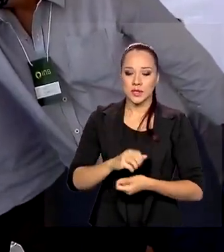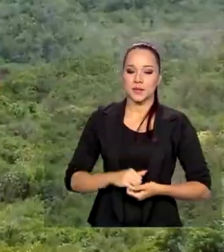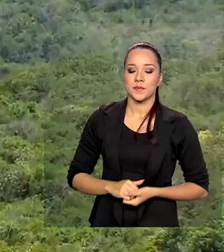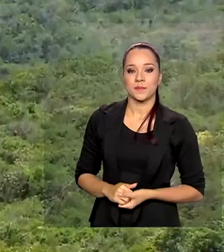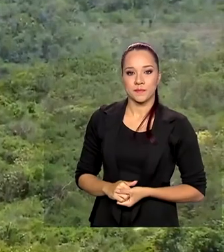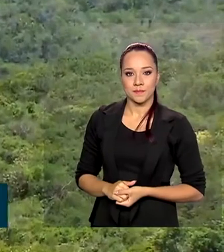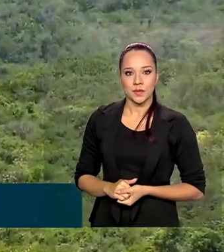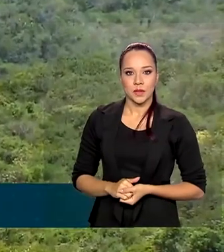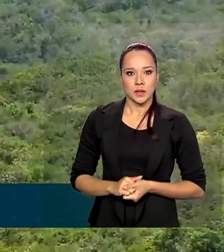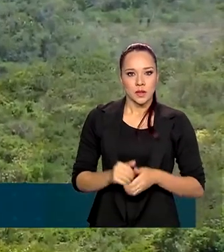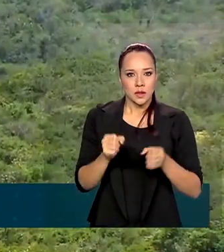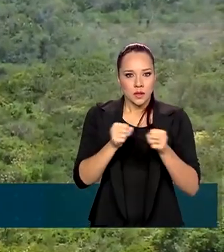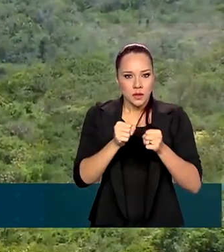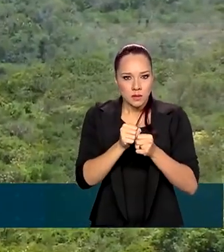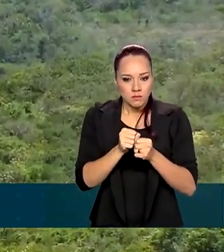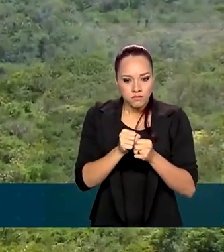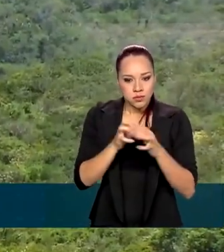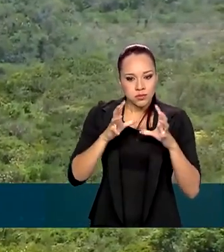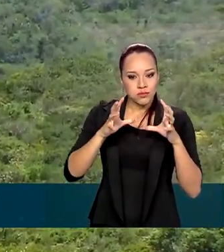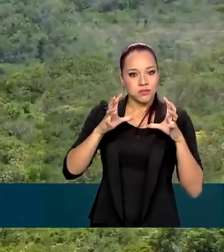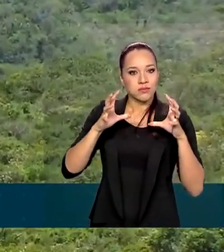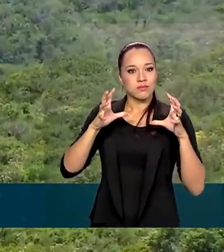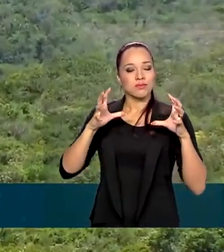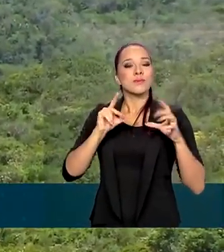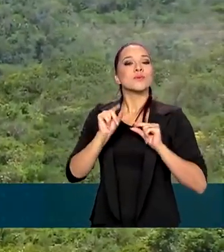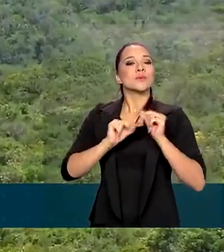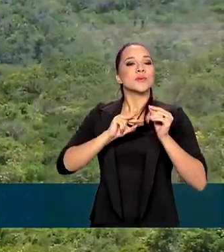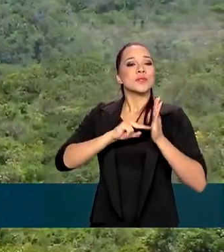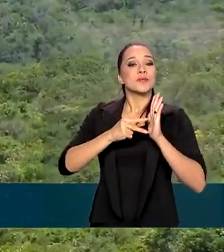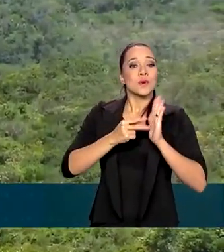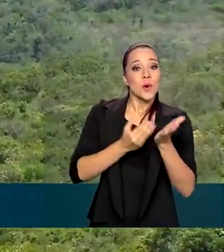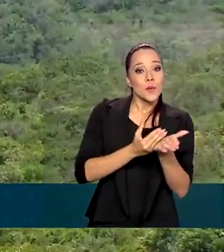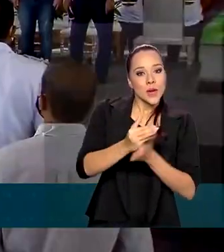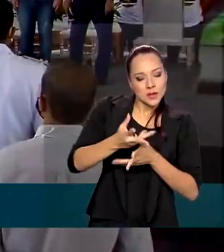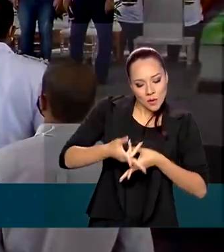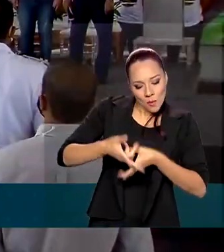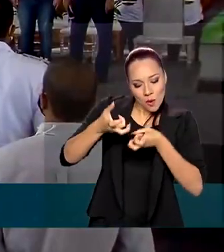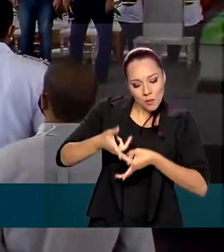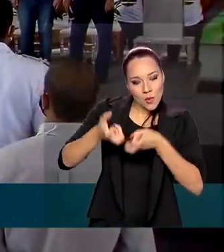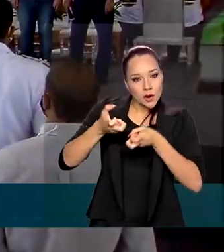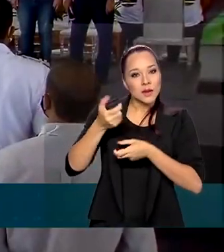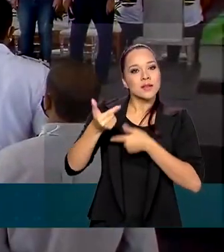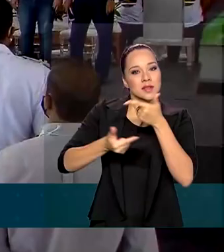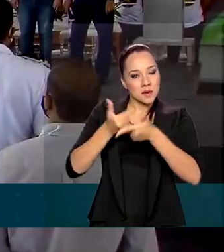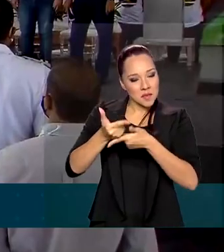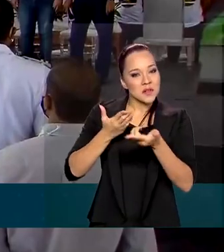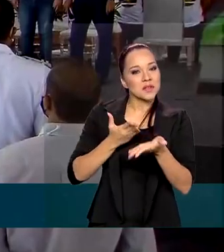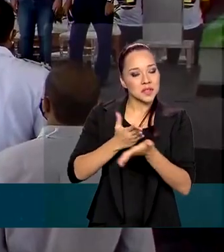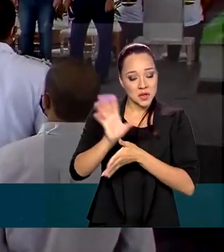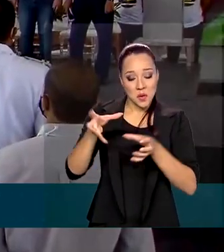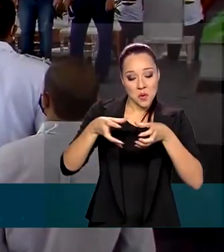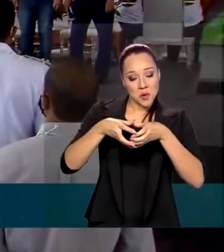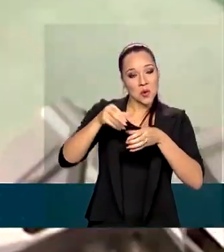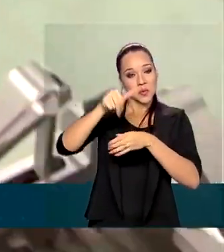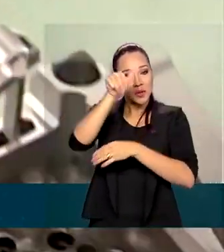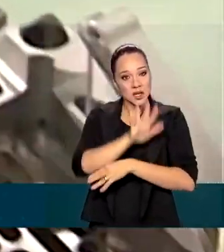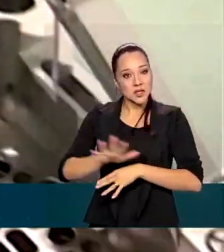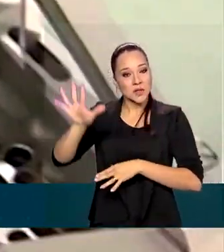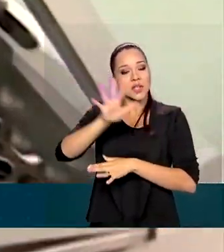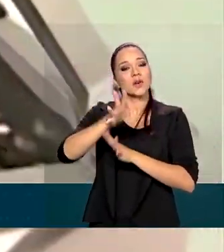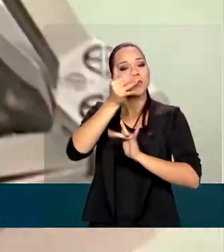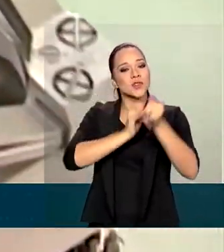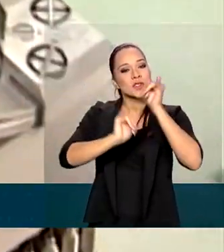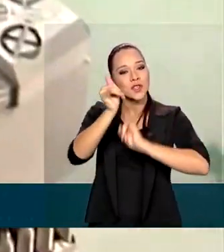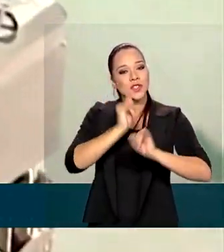A detonação simboliza o início da mineração, atividade autorizada pela Comissão Nacional de